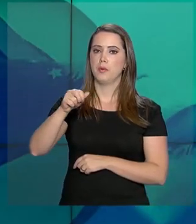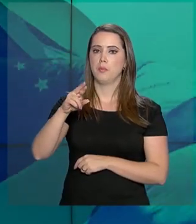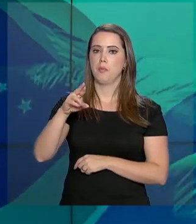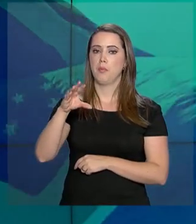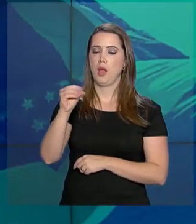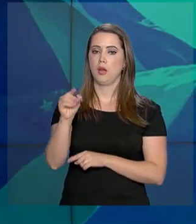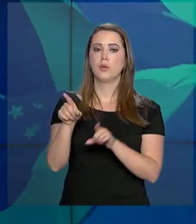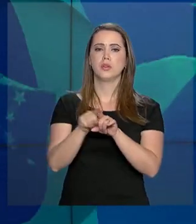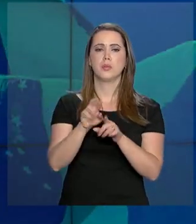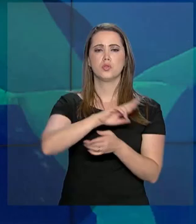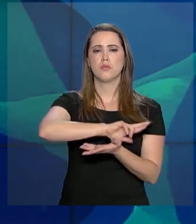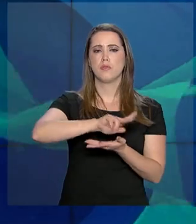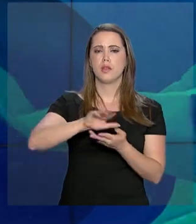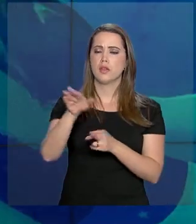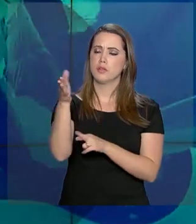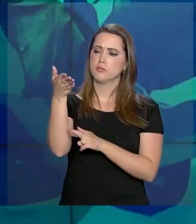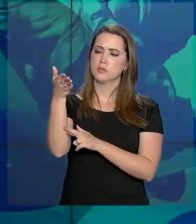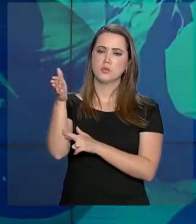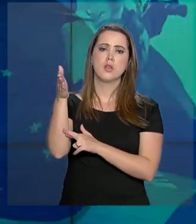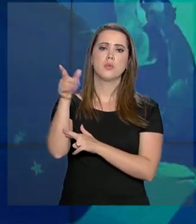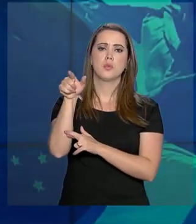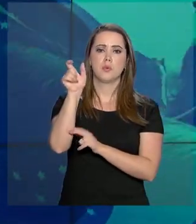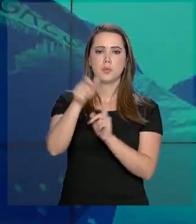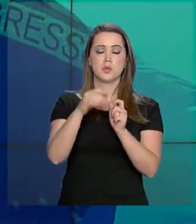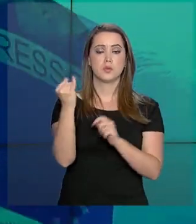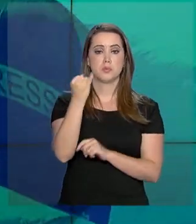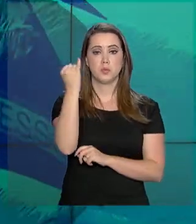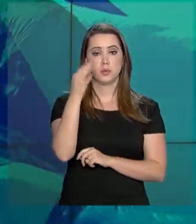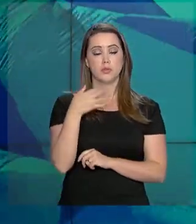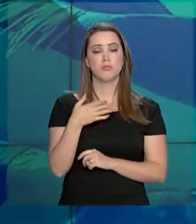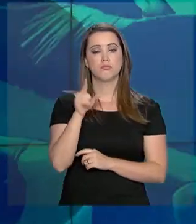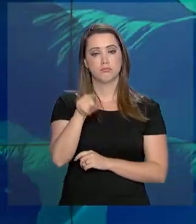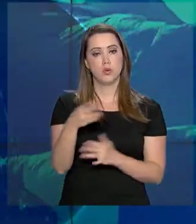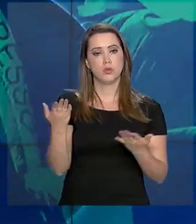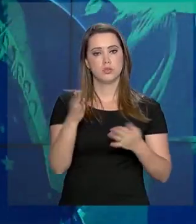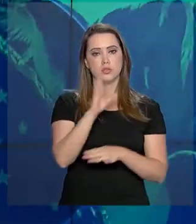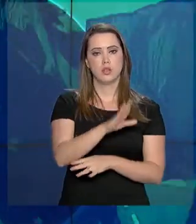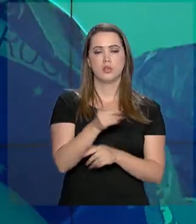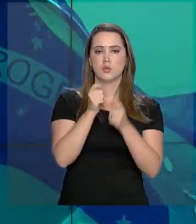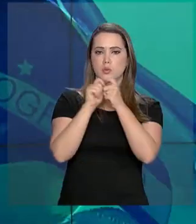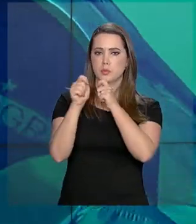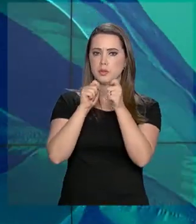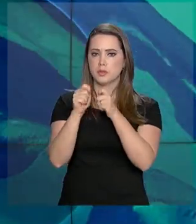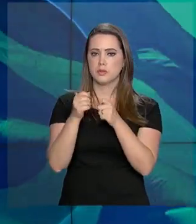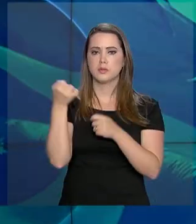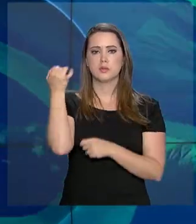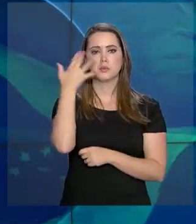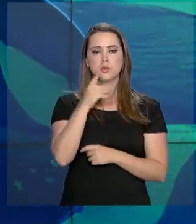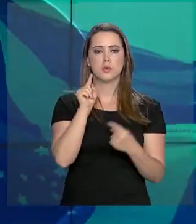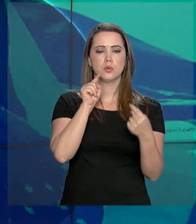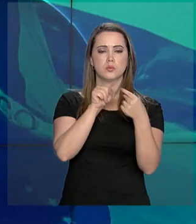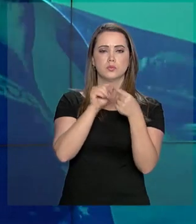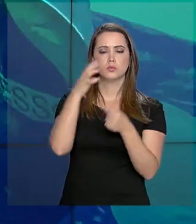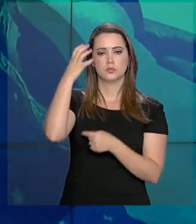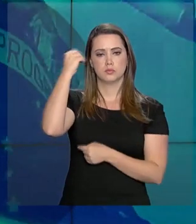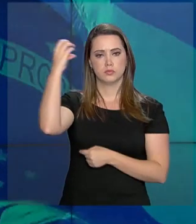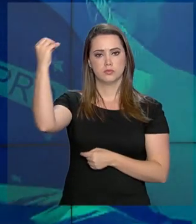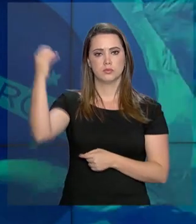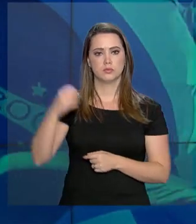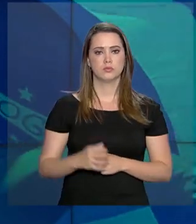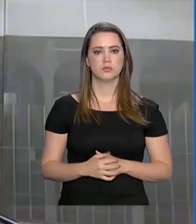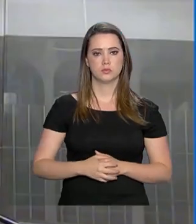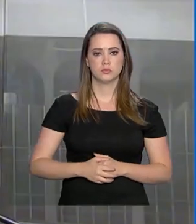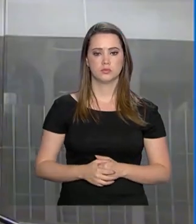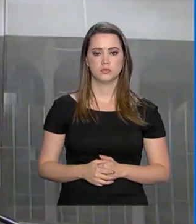diplomatas e com formadores de opinião. Hoje à tarde o ministro conversou com a imprensa e explicou o objetivo da viagem.